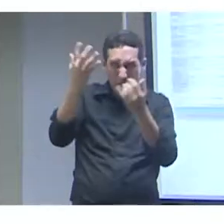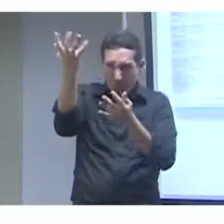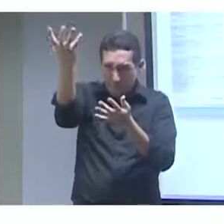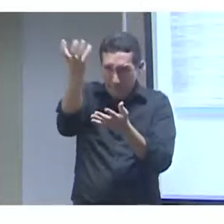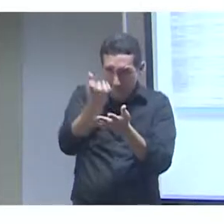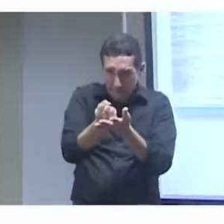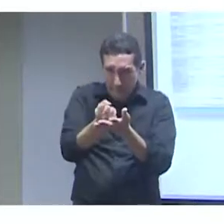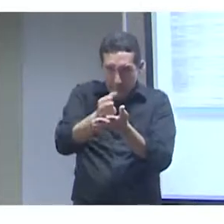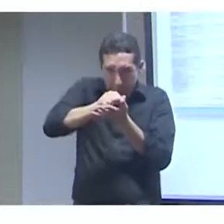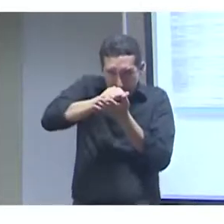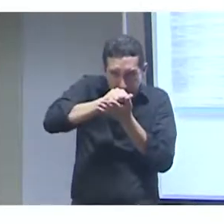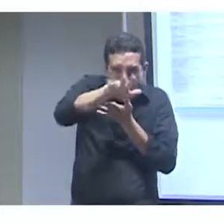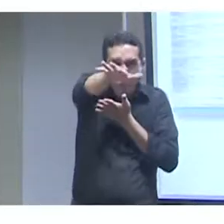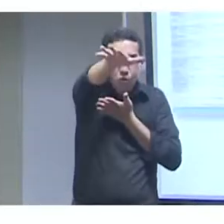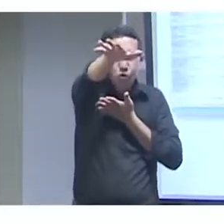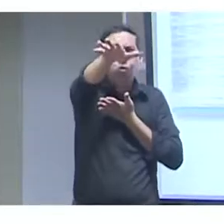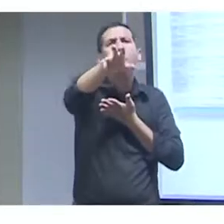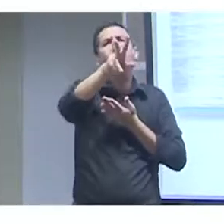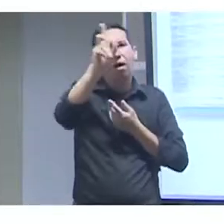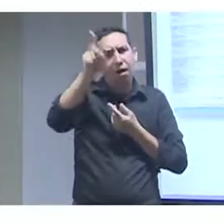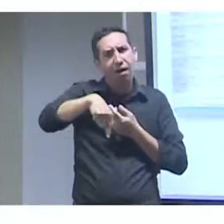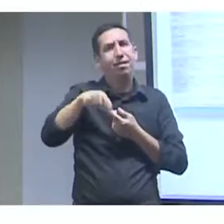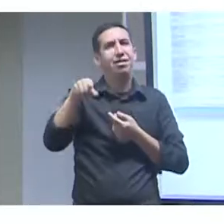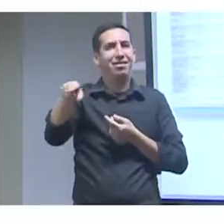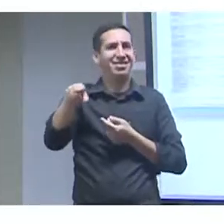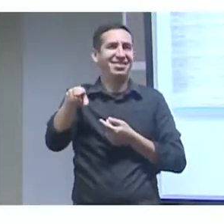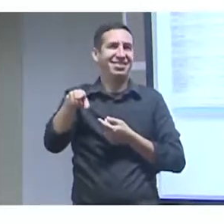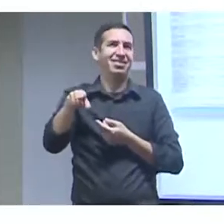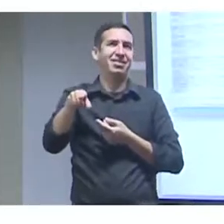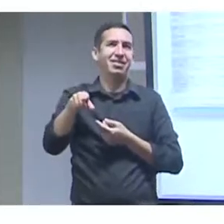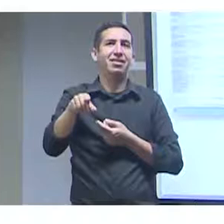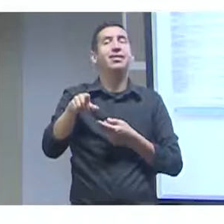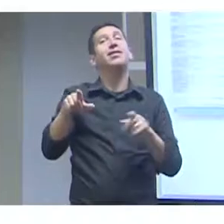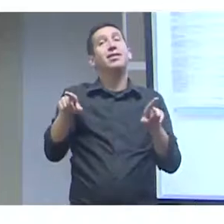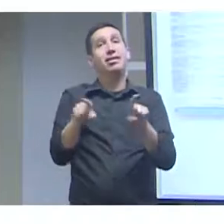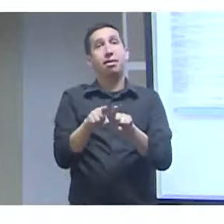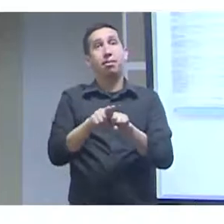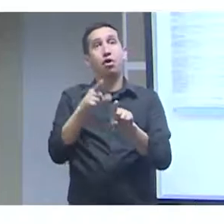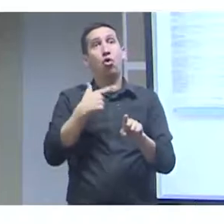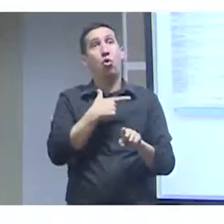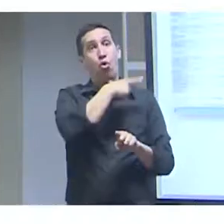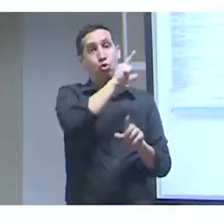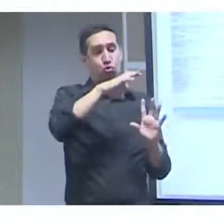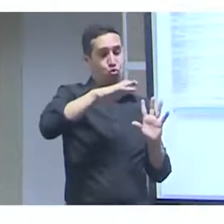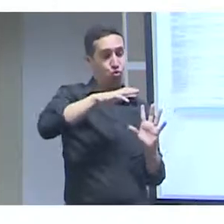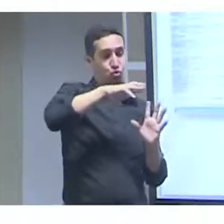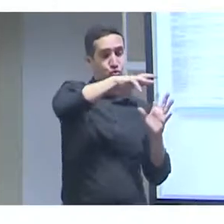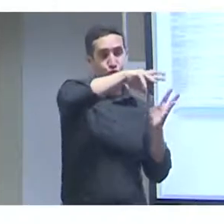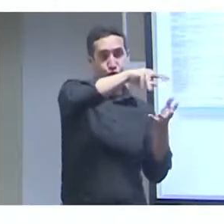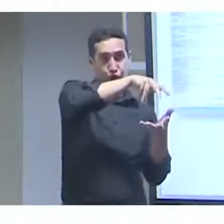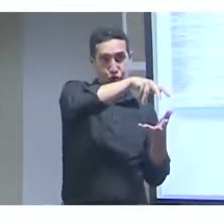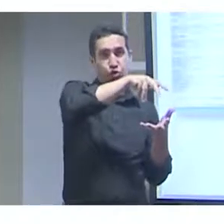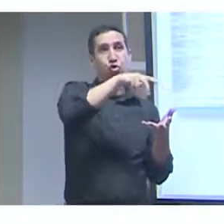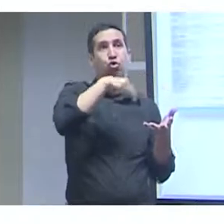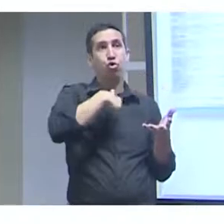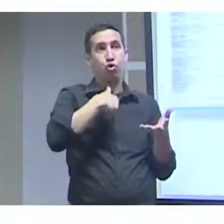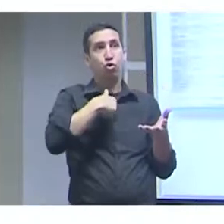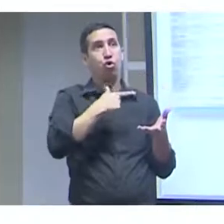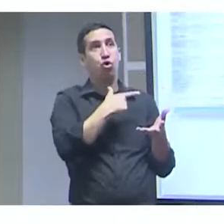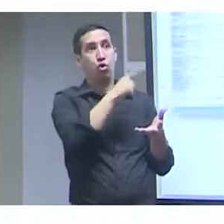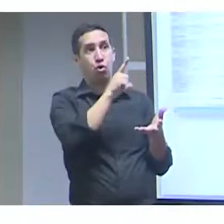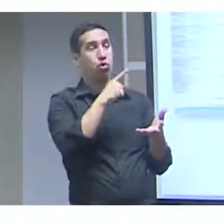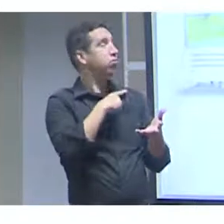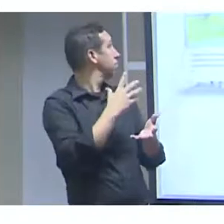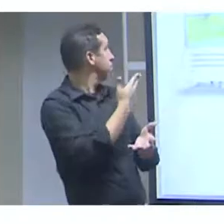institucionais e aí o repositório do DIBF que eu falei que é o global o repositório do ICMBio e do próprio CBBR